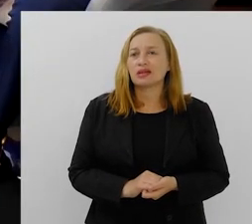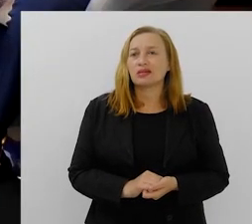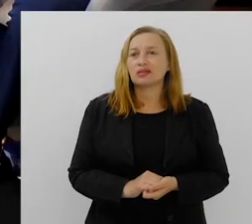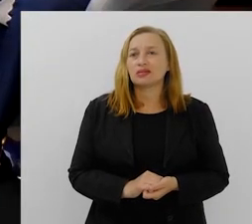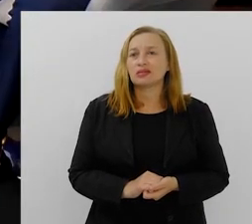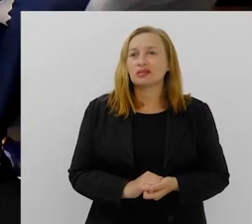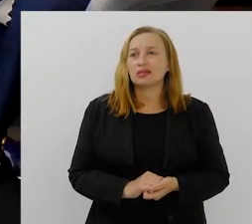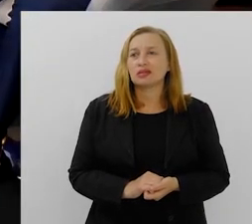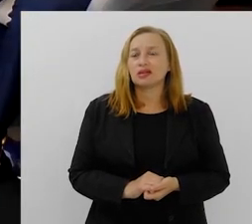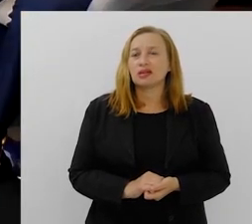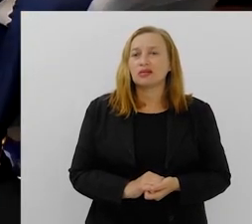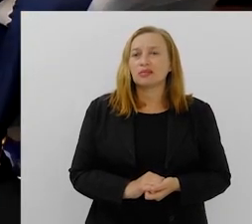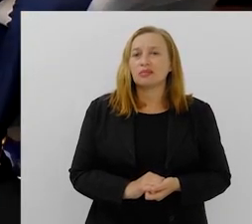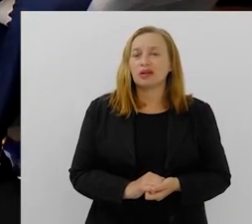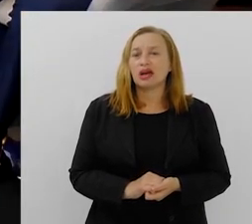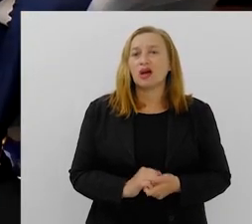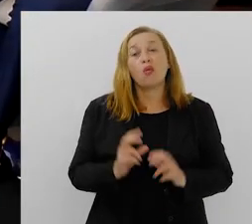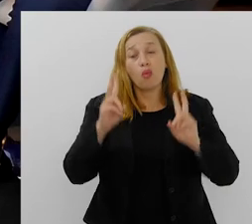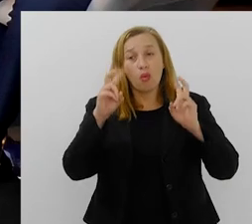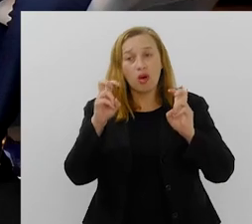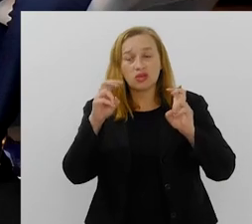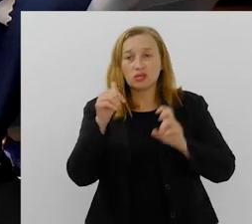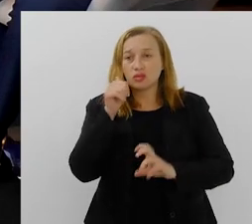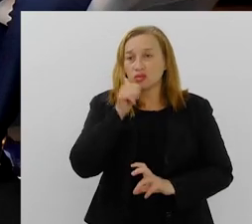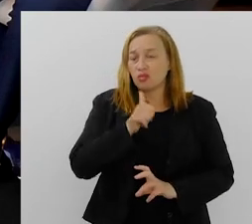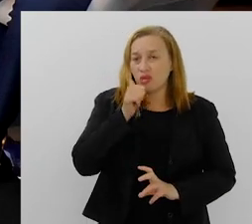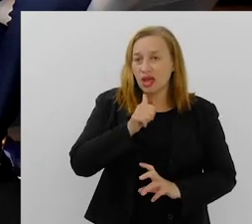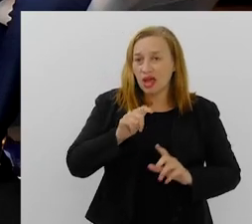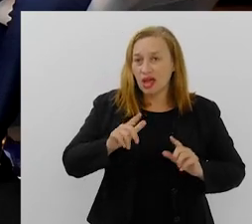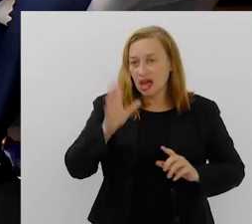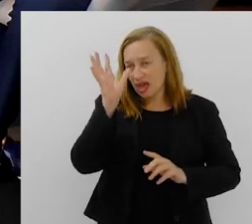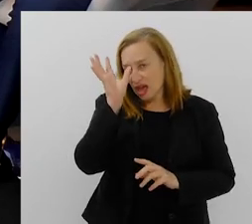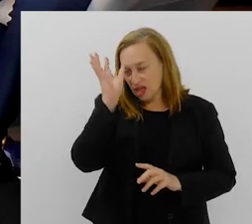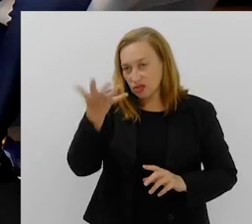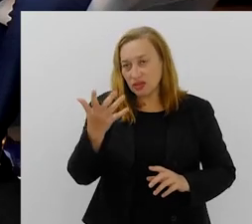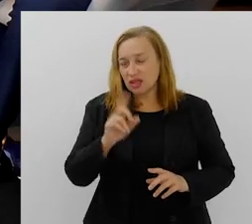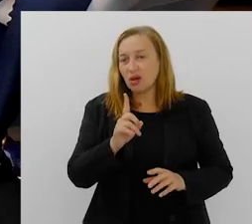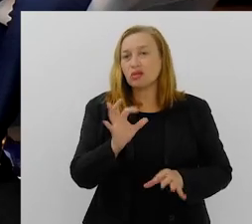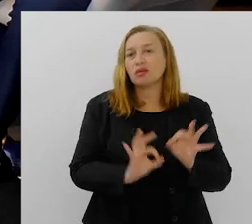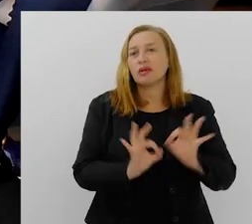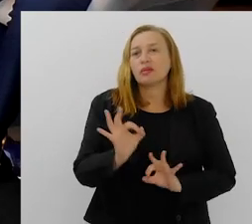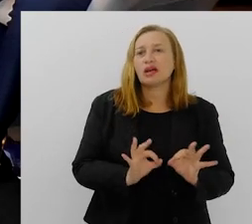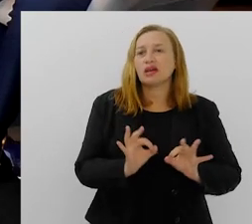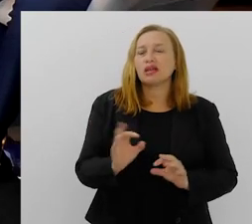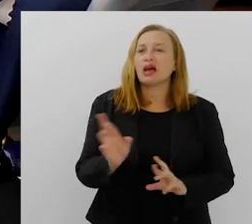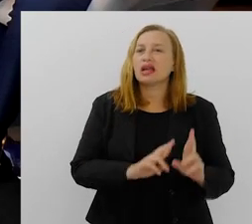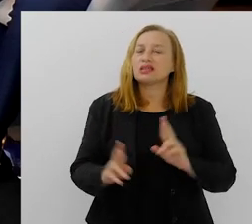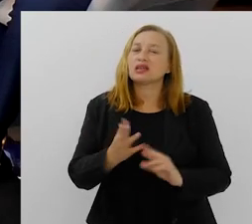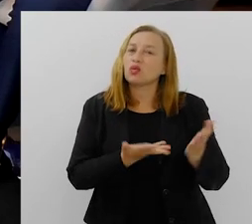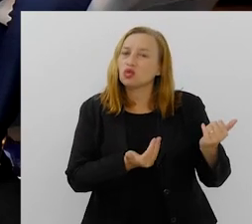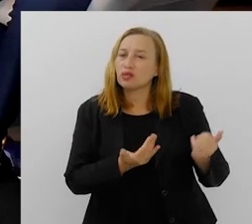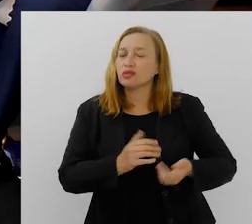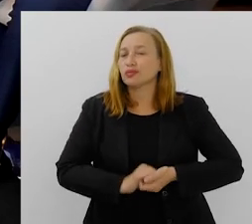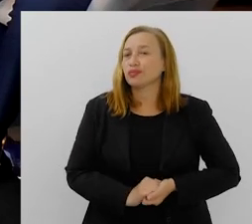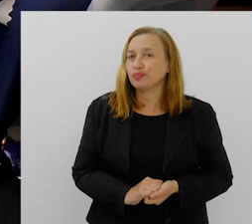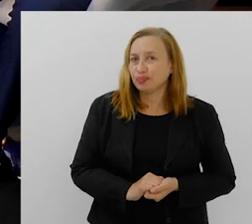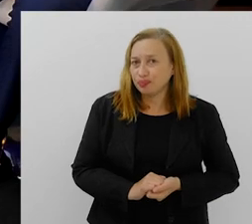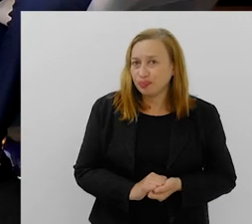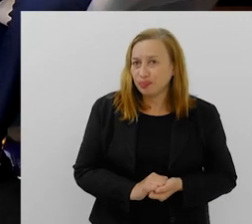para lidar com a situação do feminino. Acho que a não está preparado, a gente está buscando e também acho que a gente não está preparado para lidar com a relação com a juventude